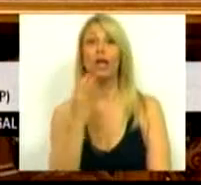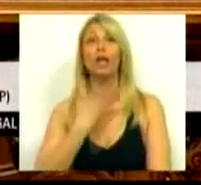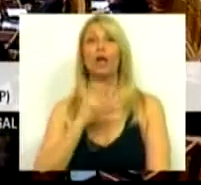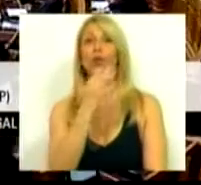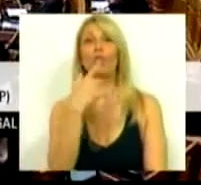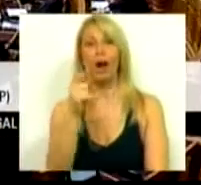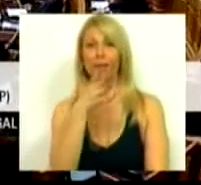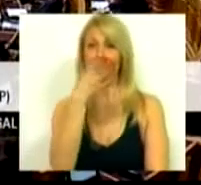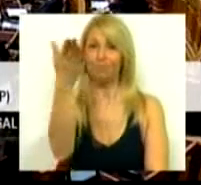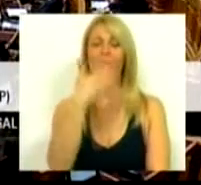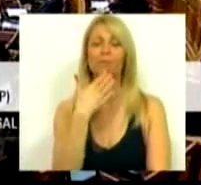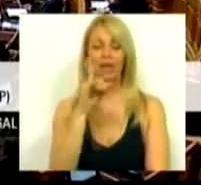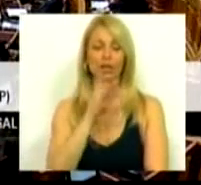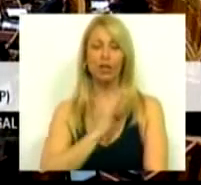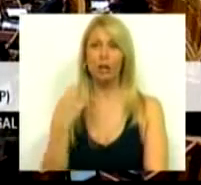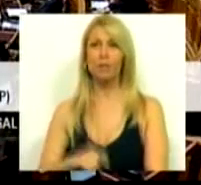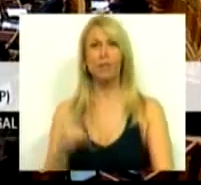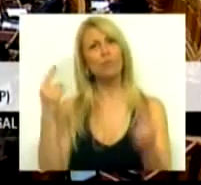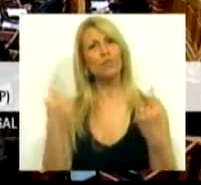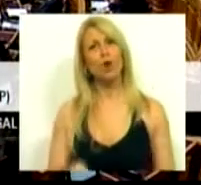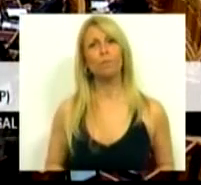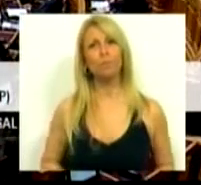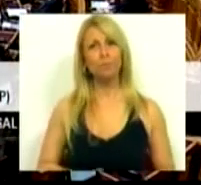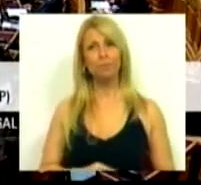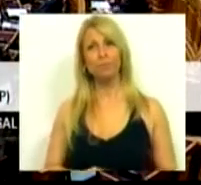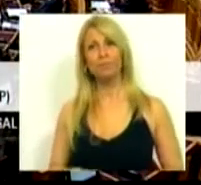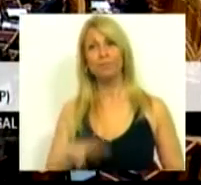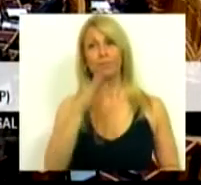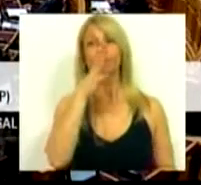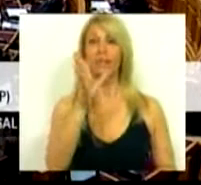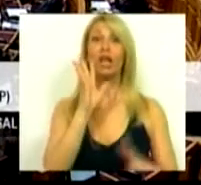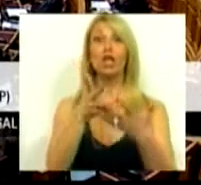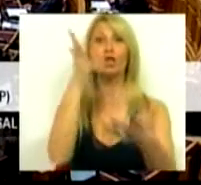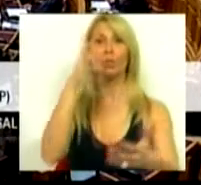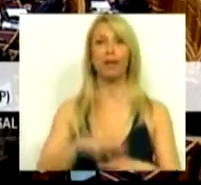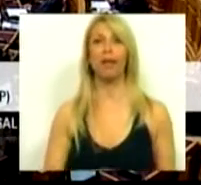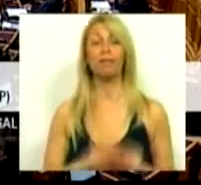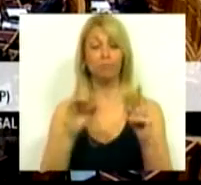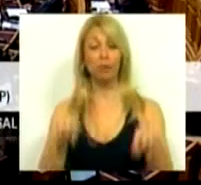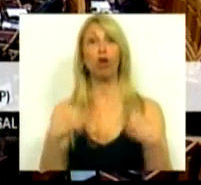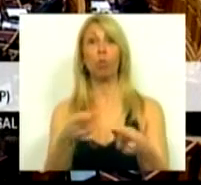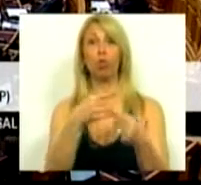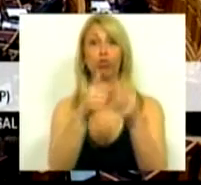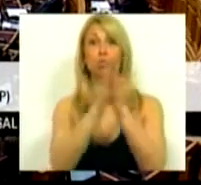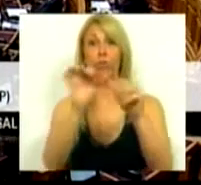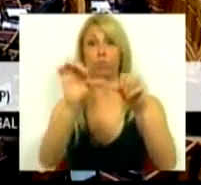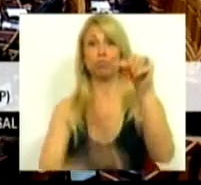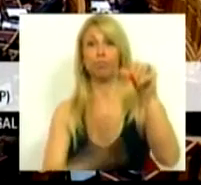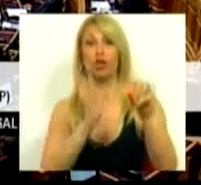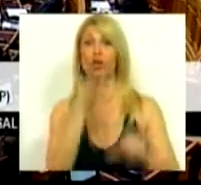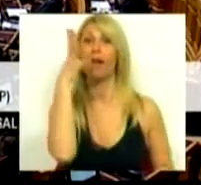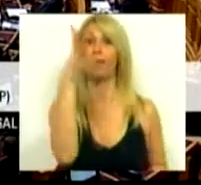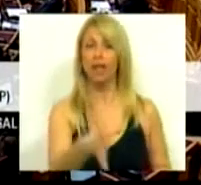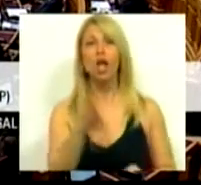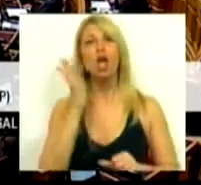Obrigado, Sra. Presidente. Apenas para reafirmar e sublinhar que, depois de tudo o que foi dito, depois de